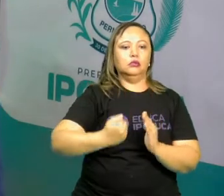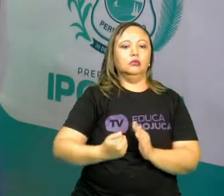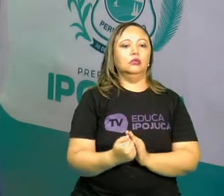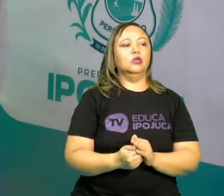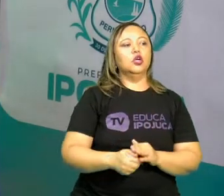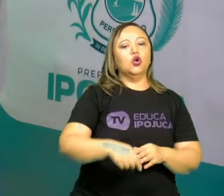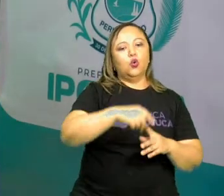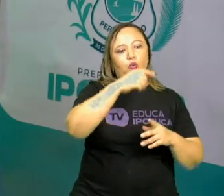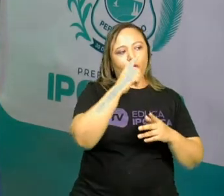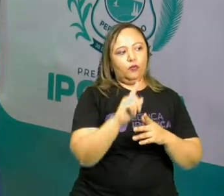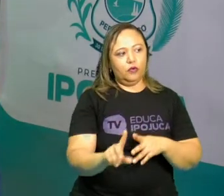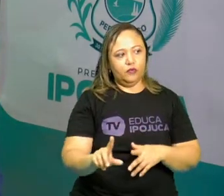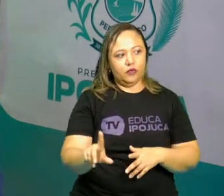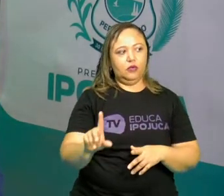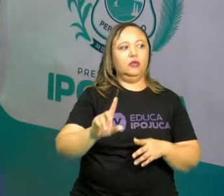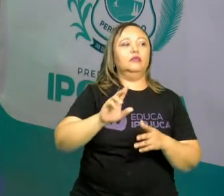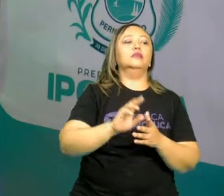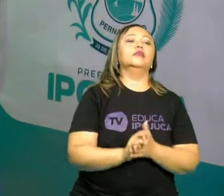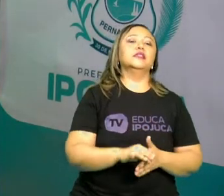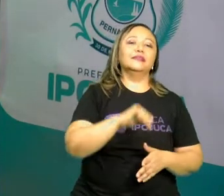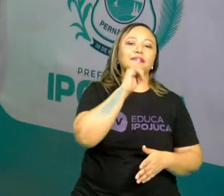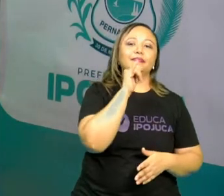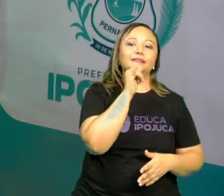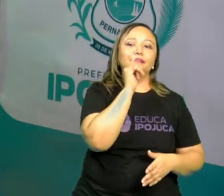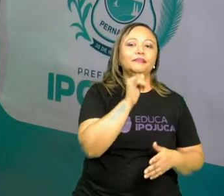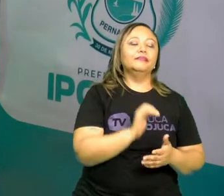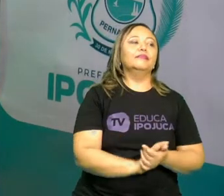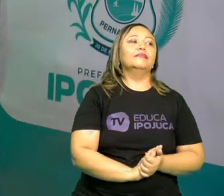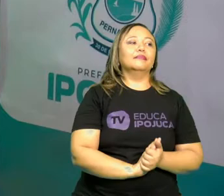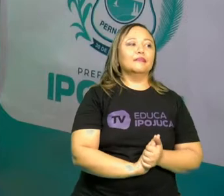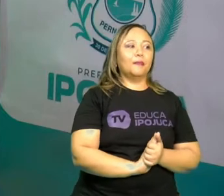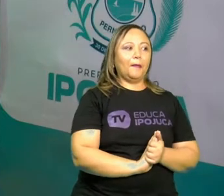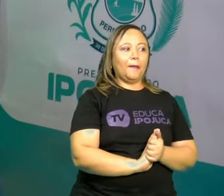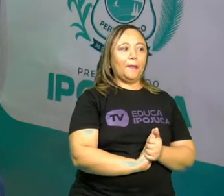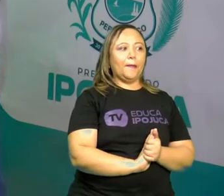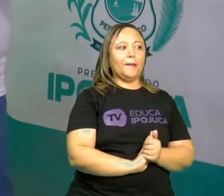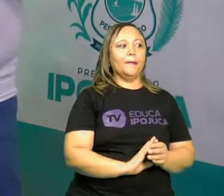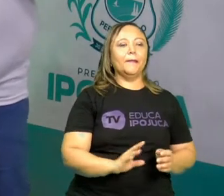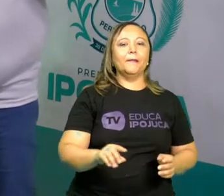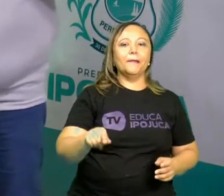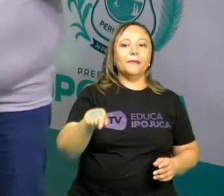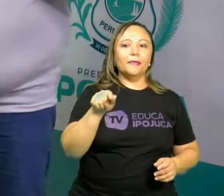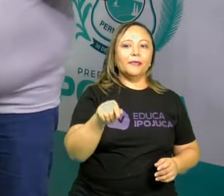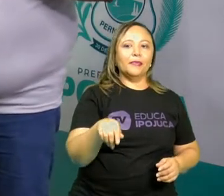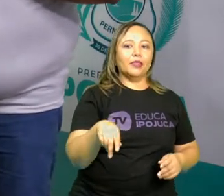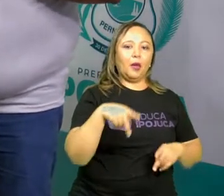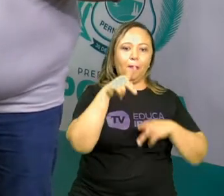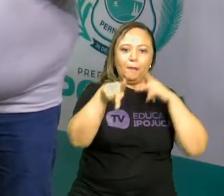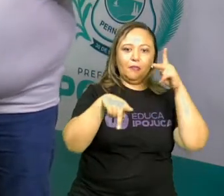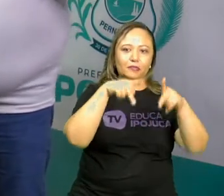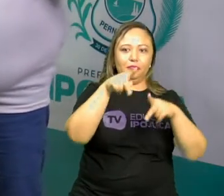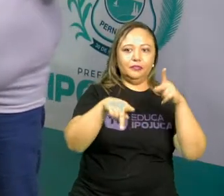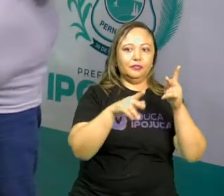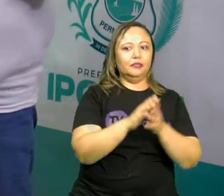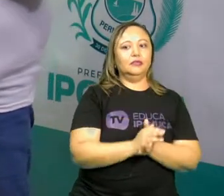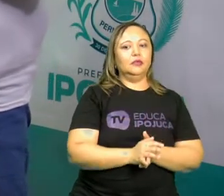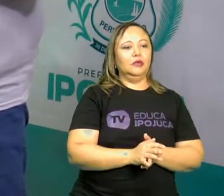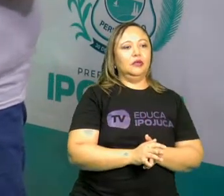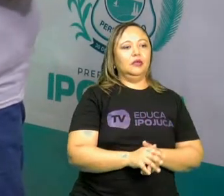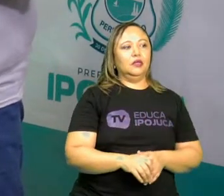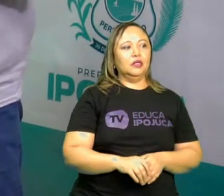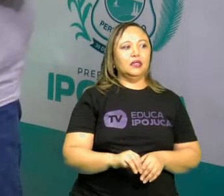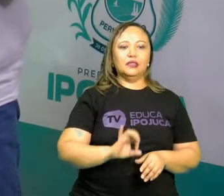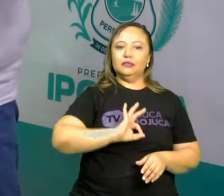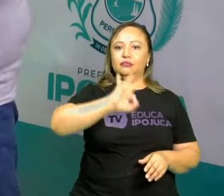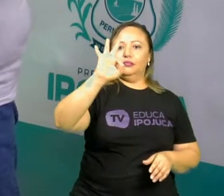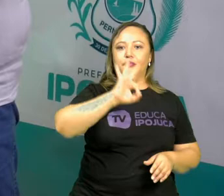seguimento ao nosso trabalho. Nós temos aqui os dados de população percentual